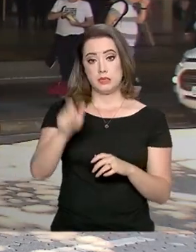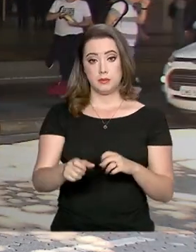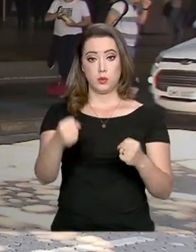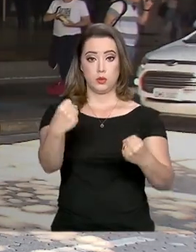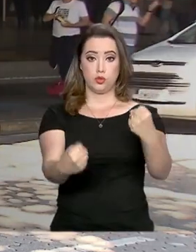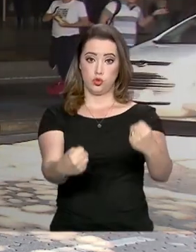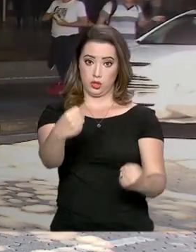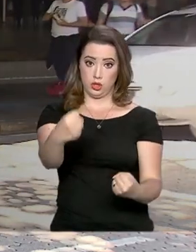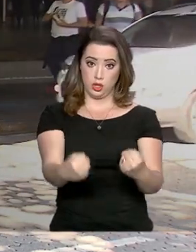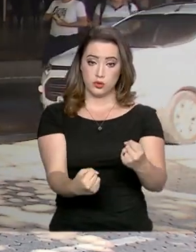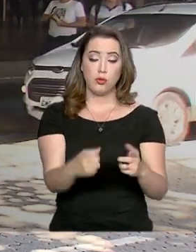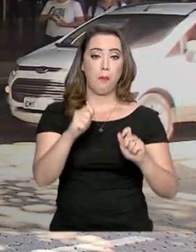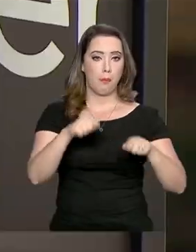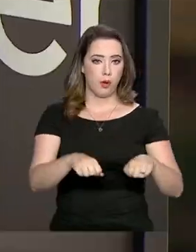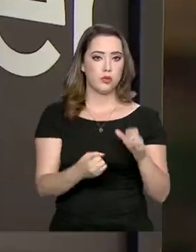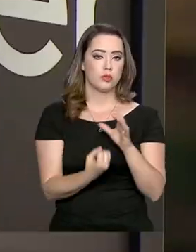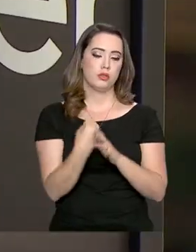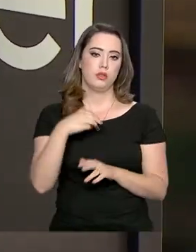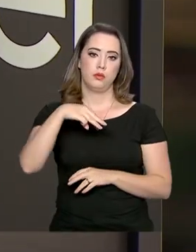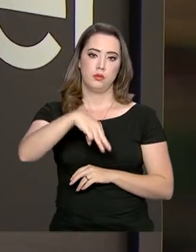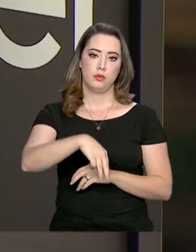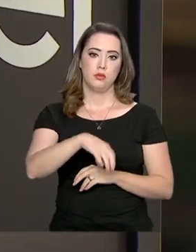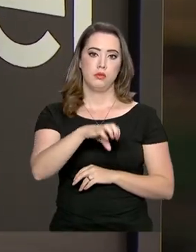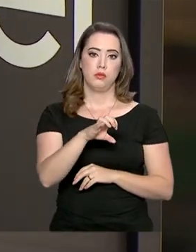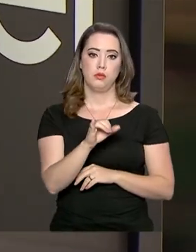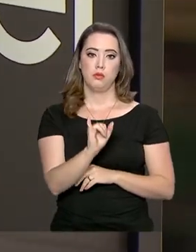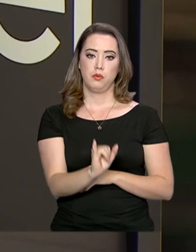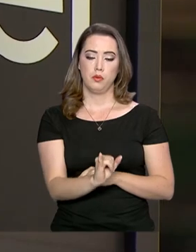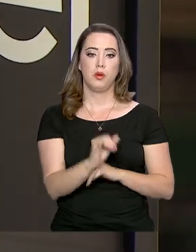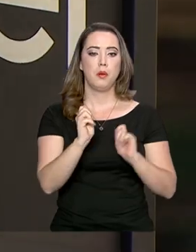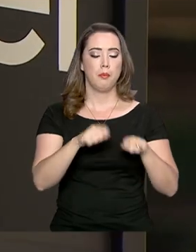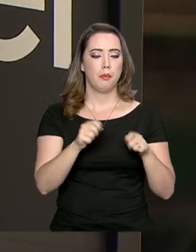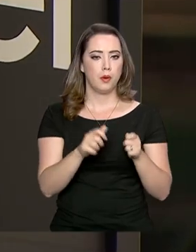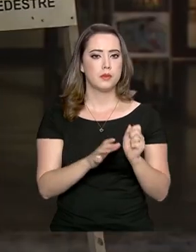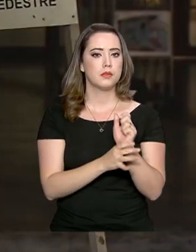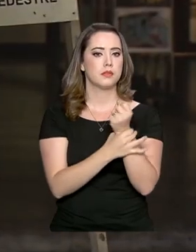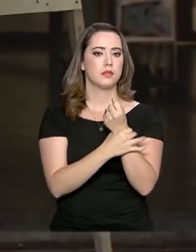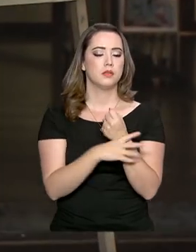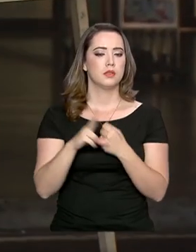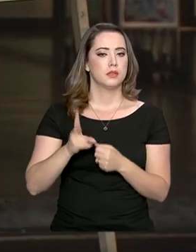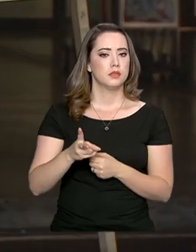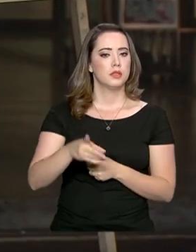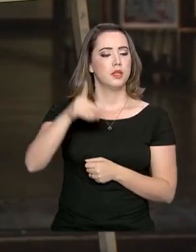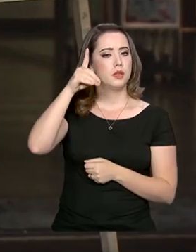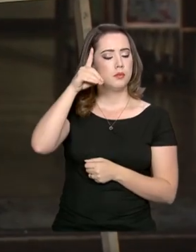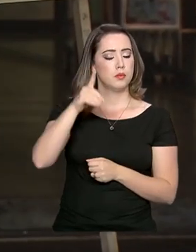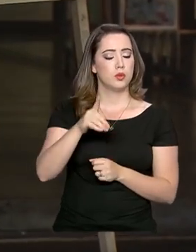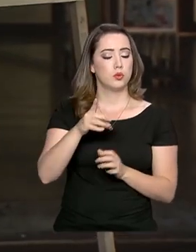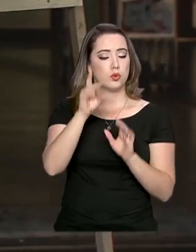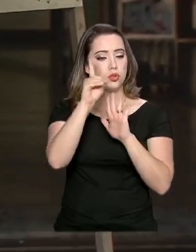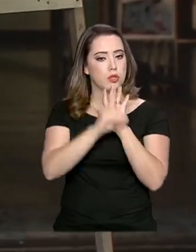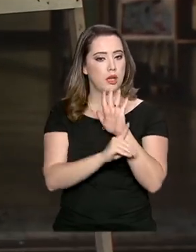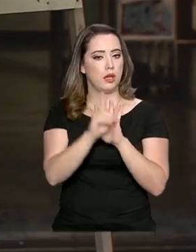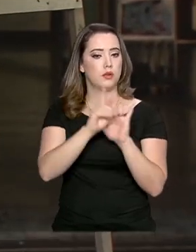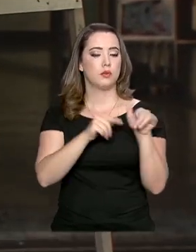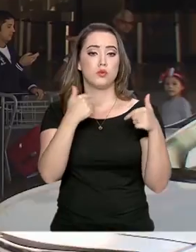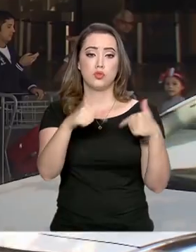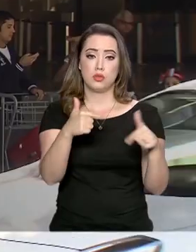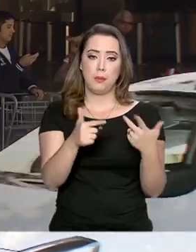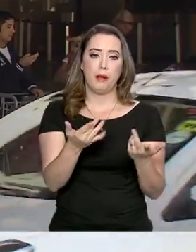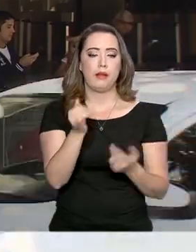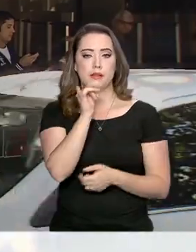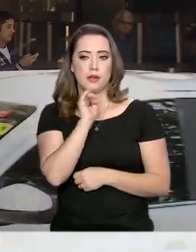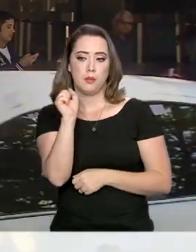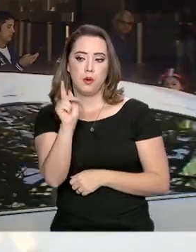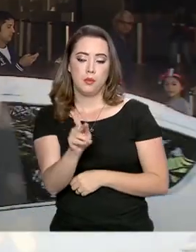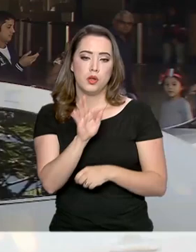microempreendedores individuais e passem a ter a garantia de todos os direitos previdenciários, como aposentadoria,